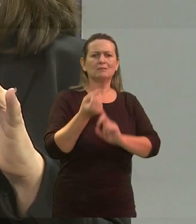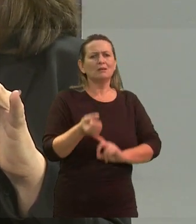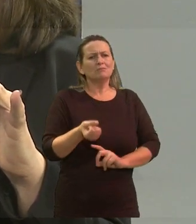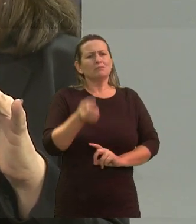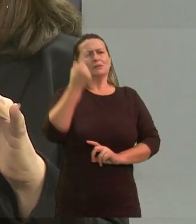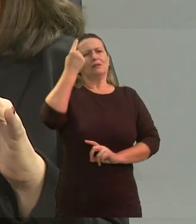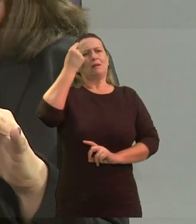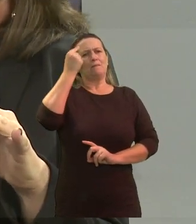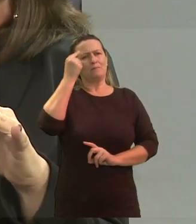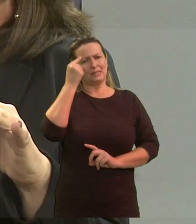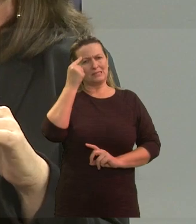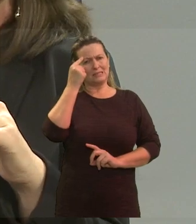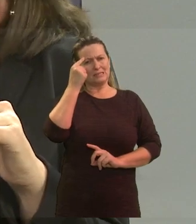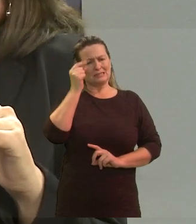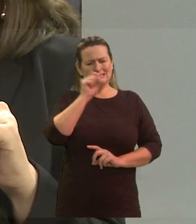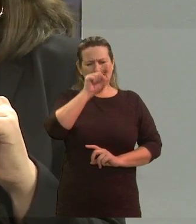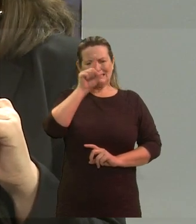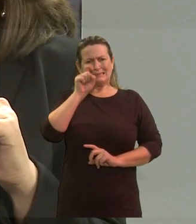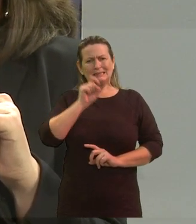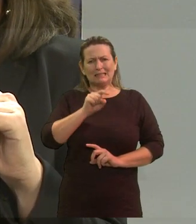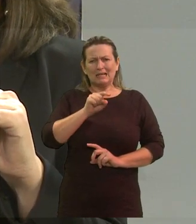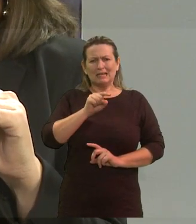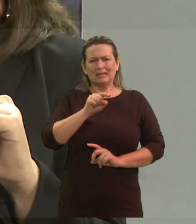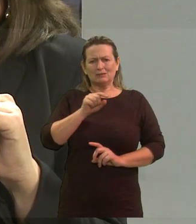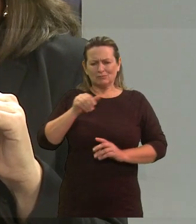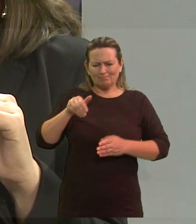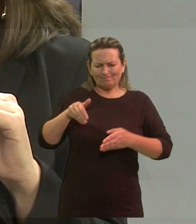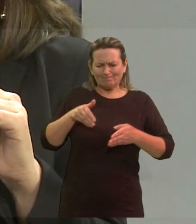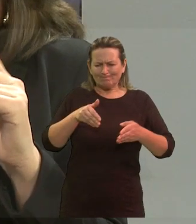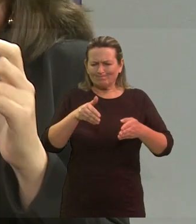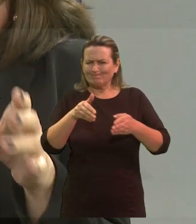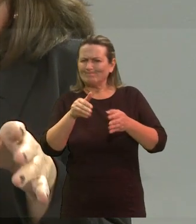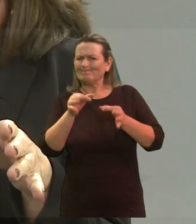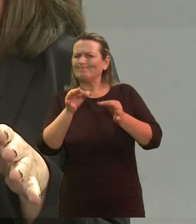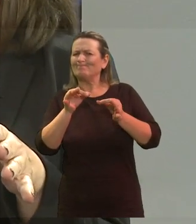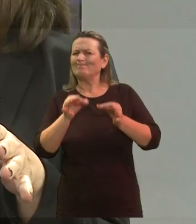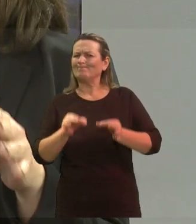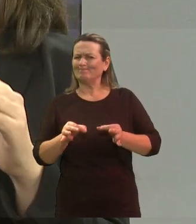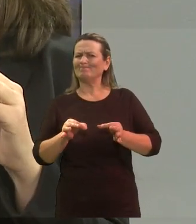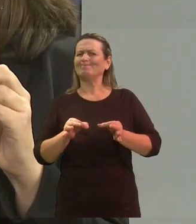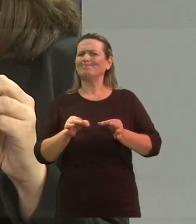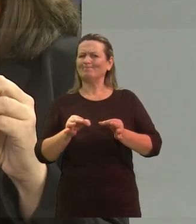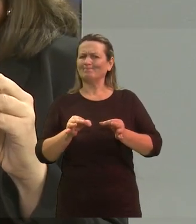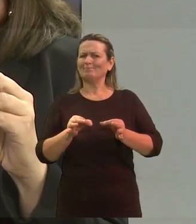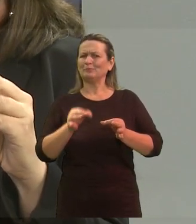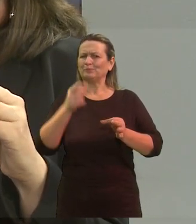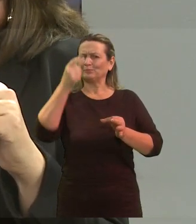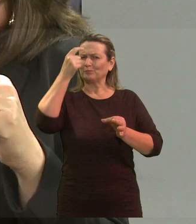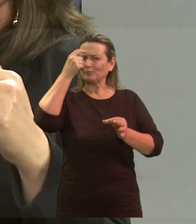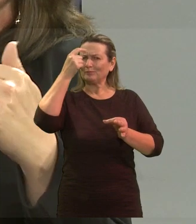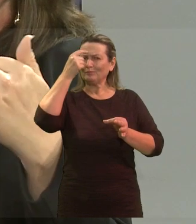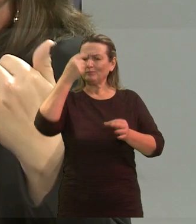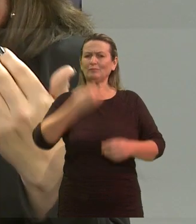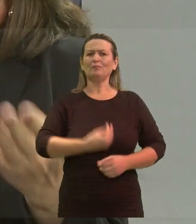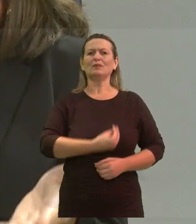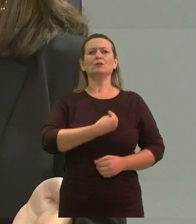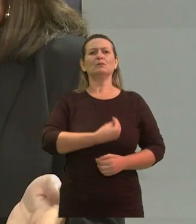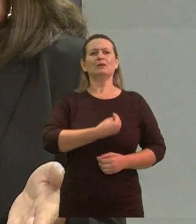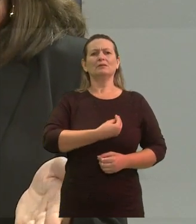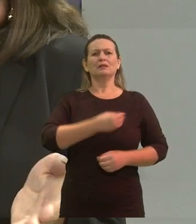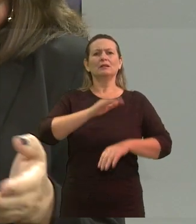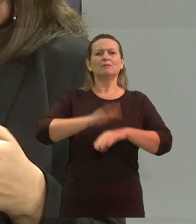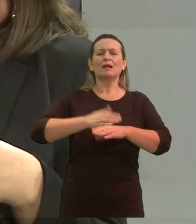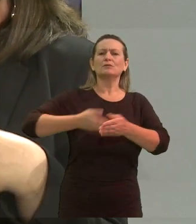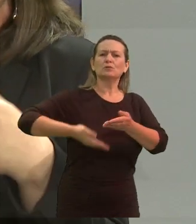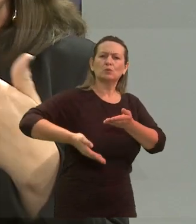começa a pensar assim, será que eu estou no caminho certo, né, e isso a gente tem que pensar, a gente tem que pensar numa vida que seja compartilhar